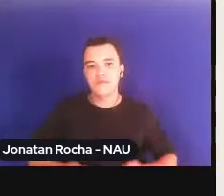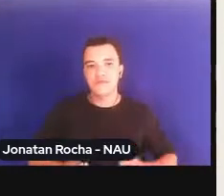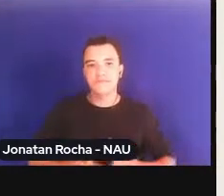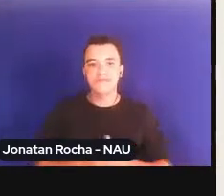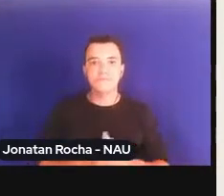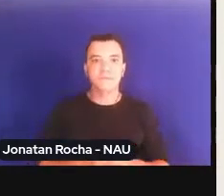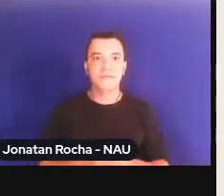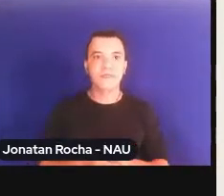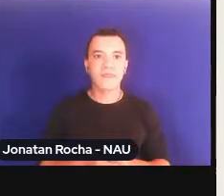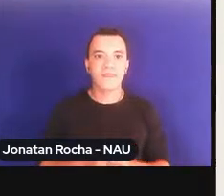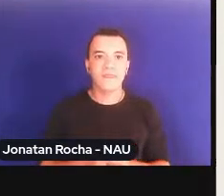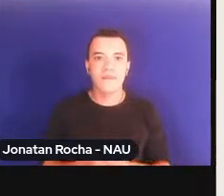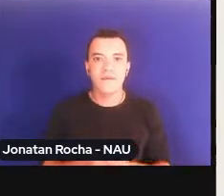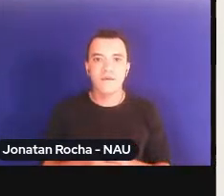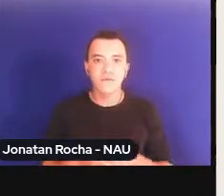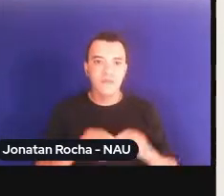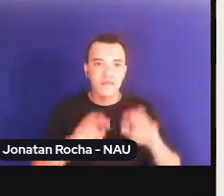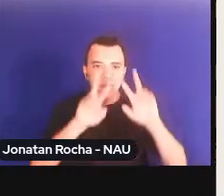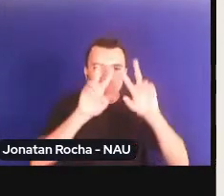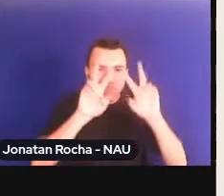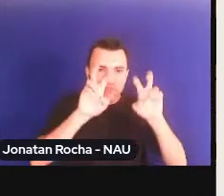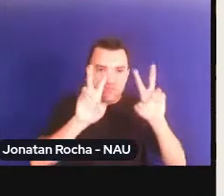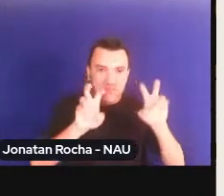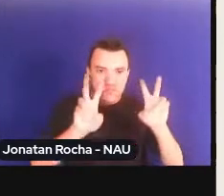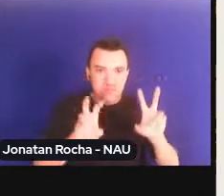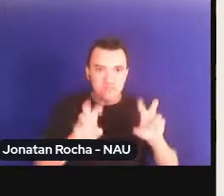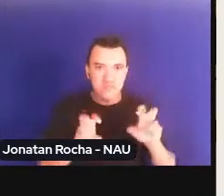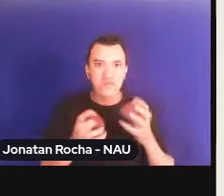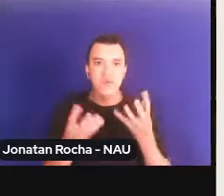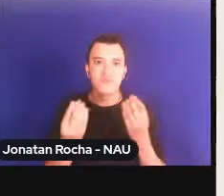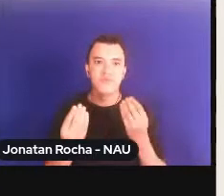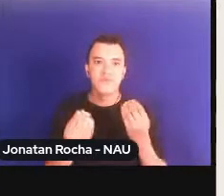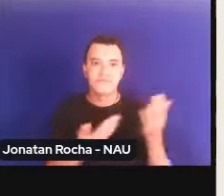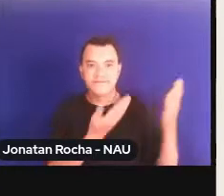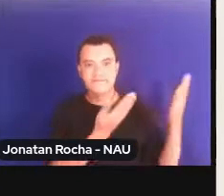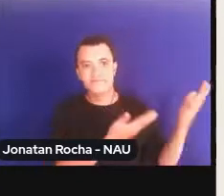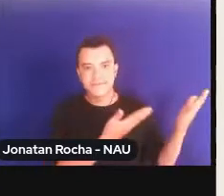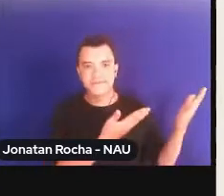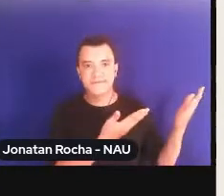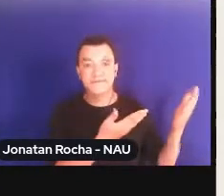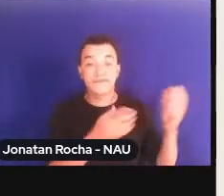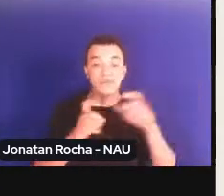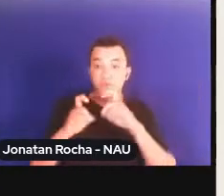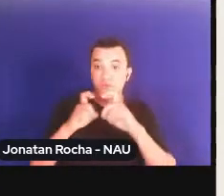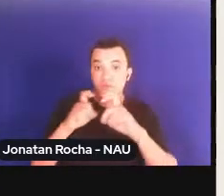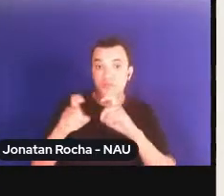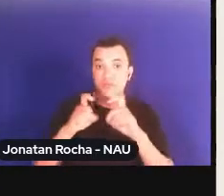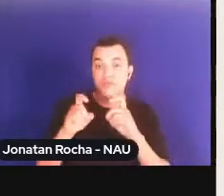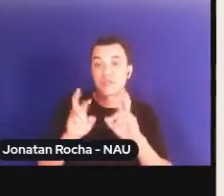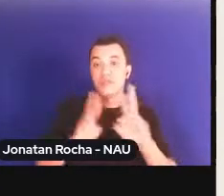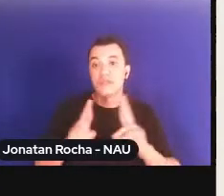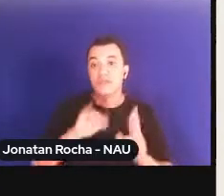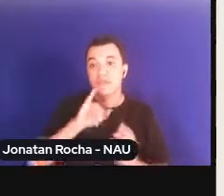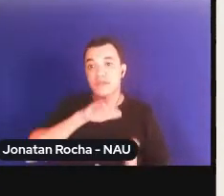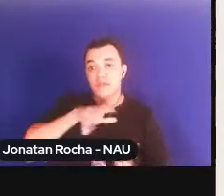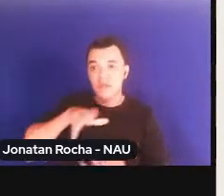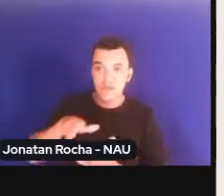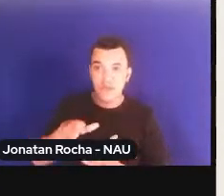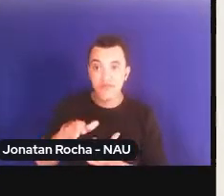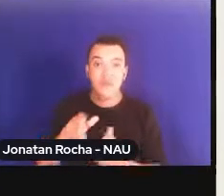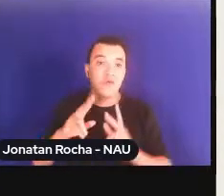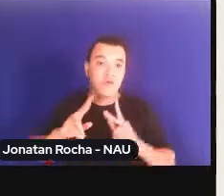as pautas são inúmeras e aqui elas estão. discutir relações internacionais humanitárias, movimento